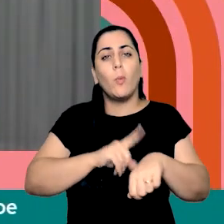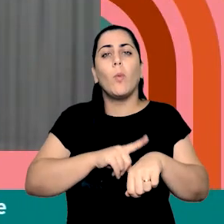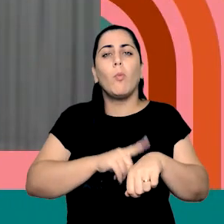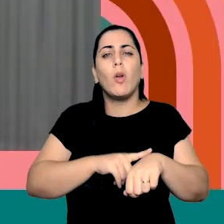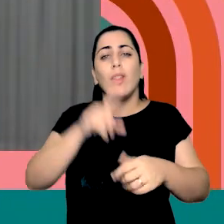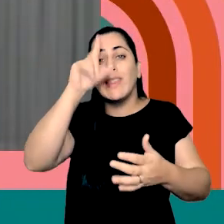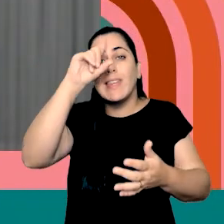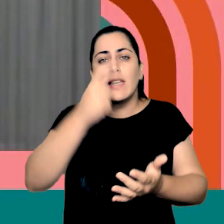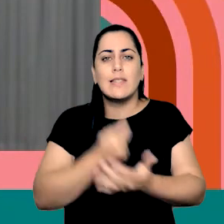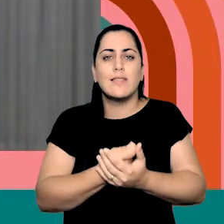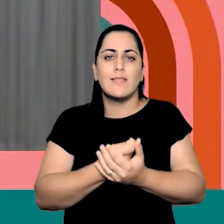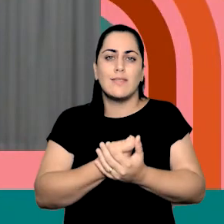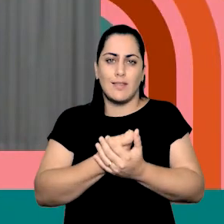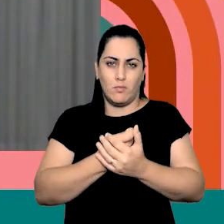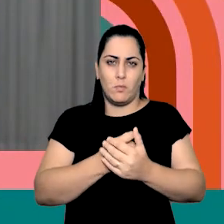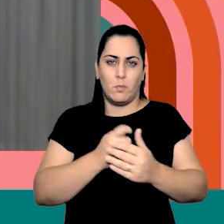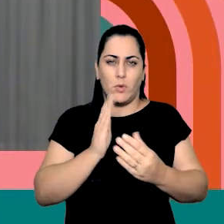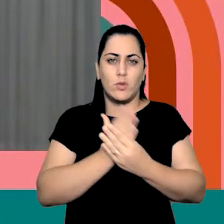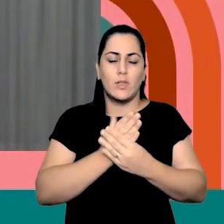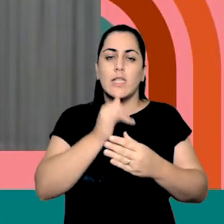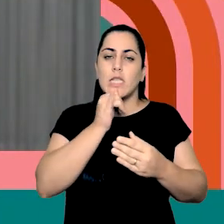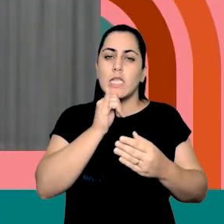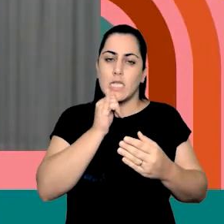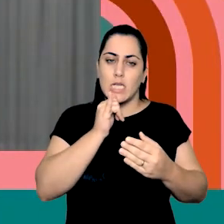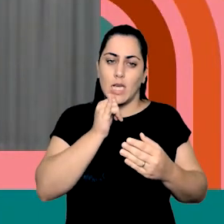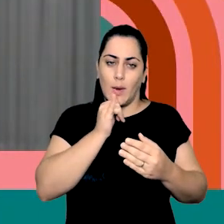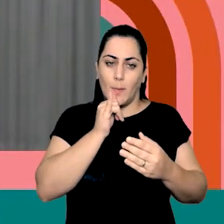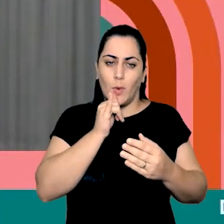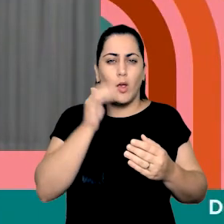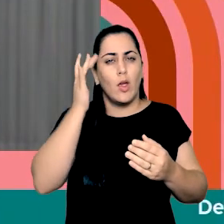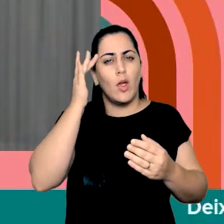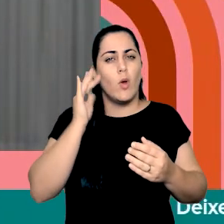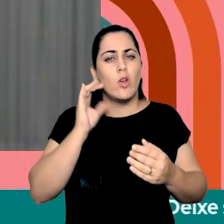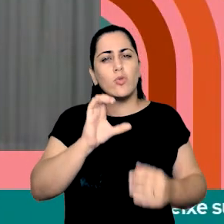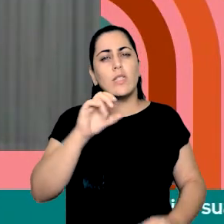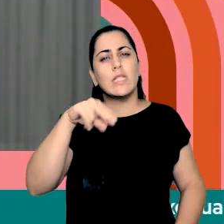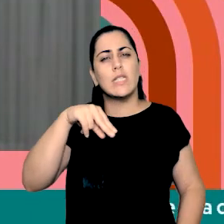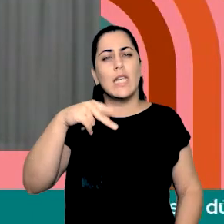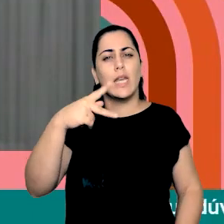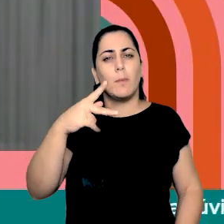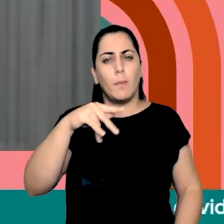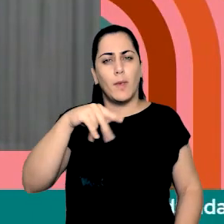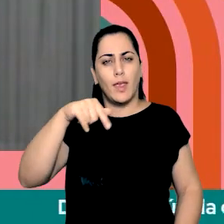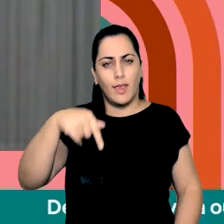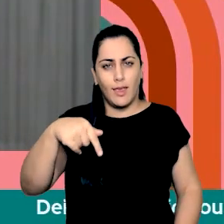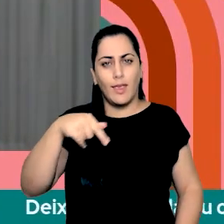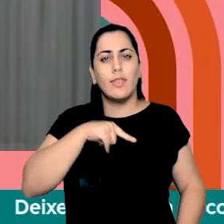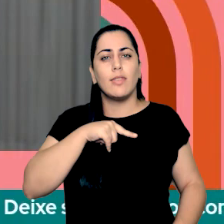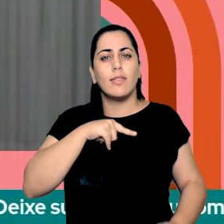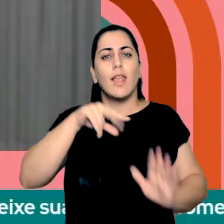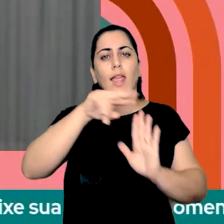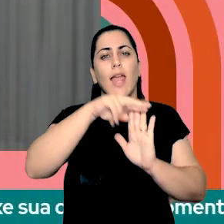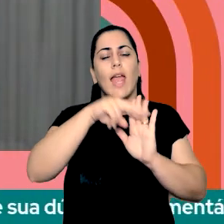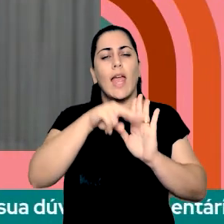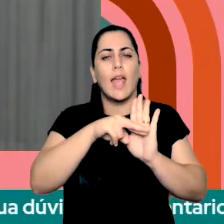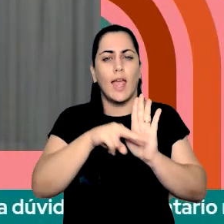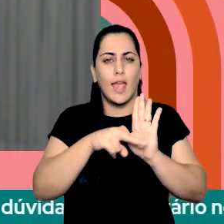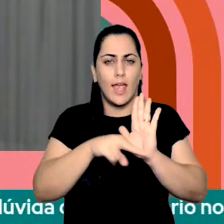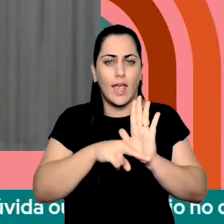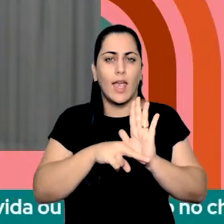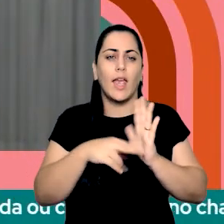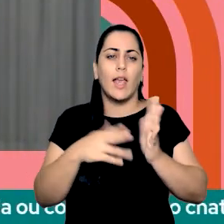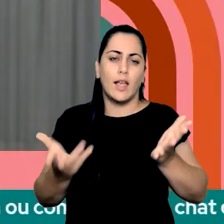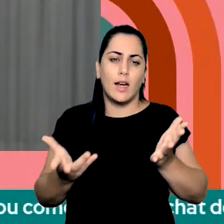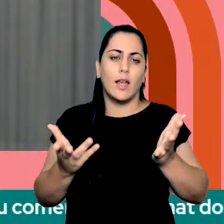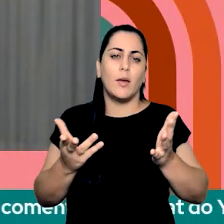as casas. Vou um exemplo. Nós temos, acho que é o CNPq, que tem regras de produtividade para